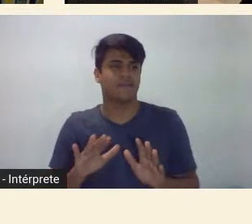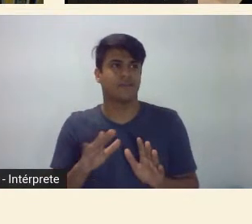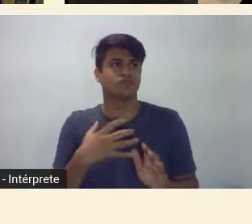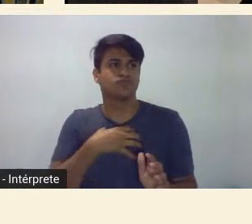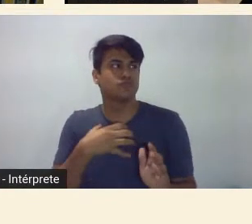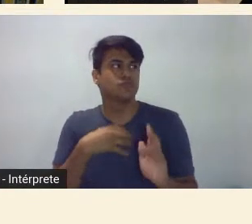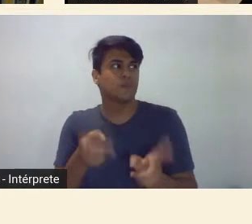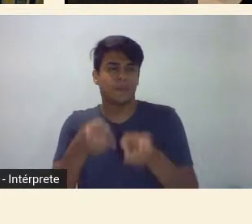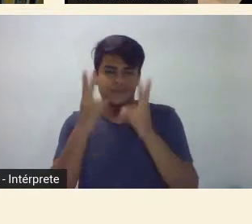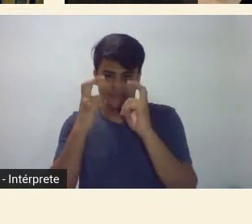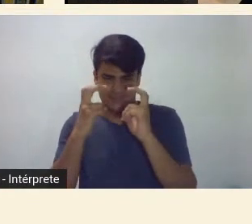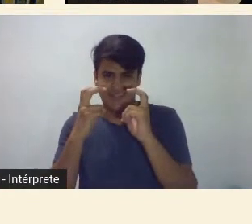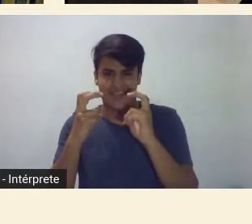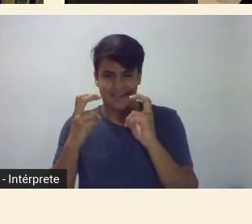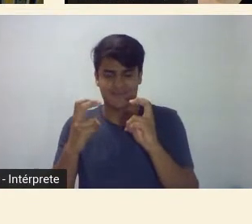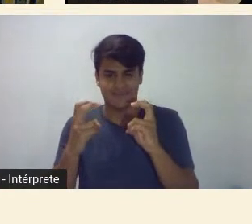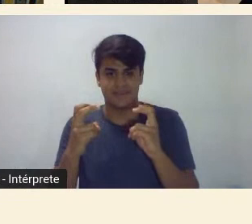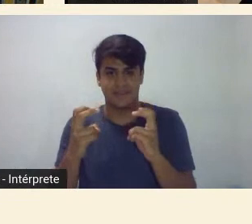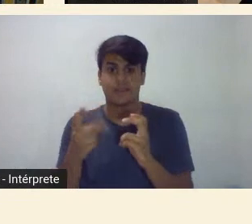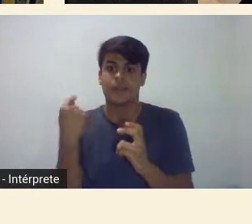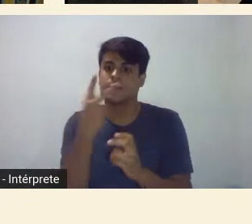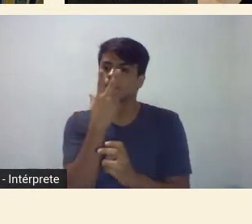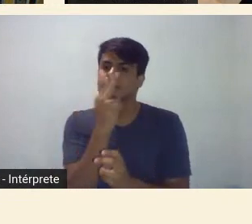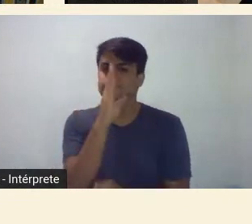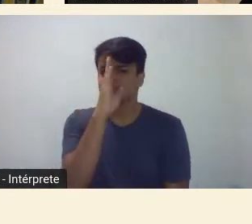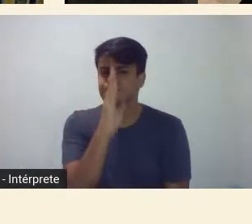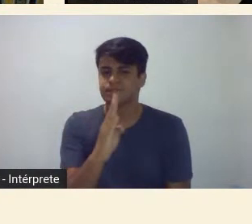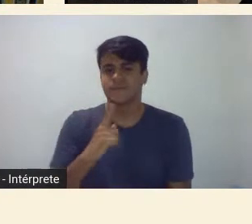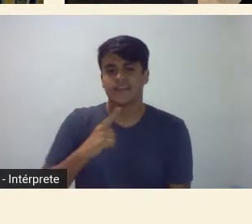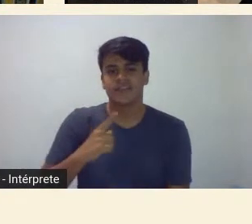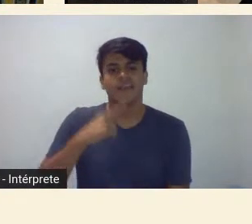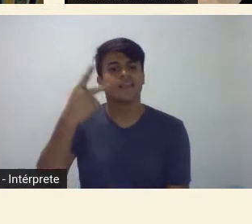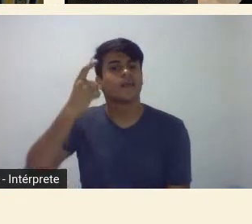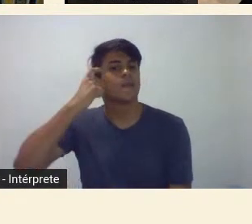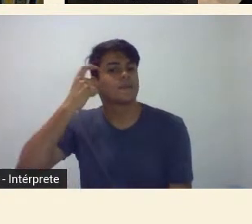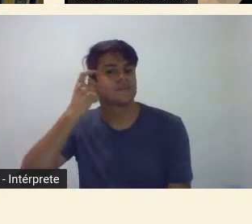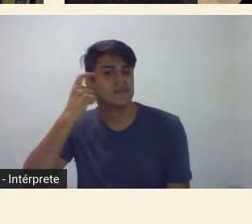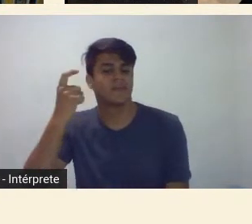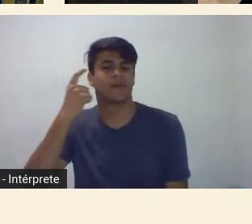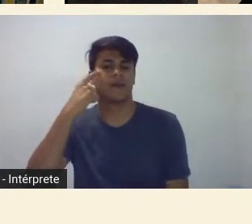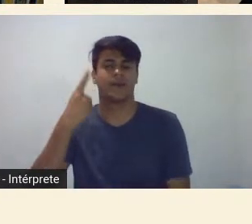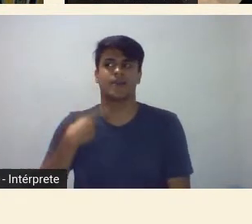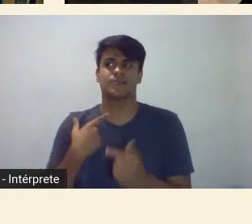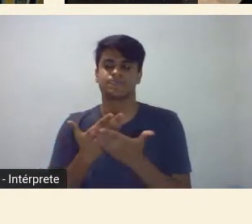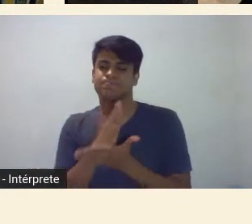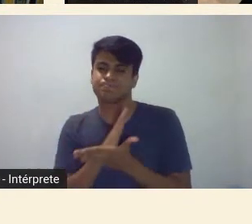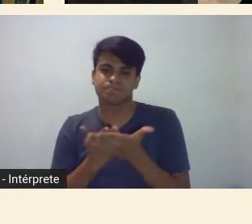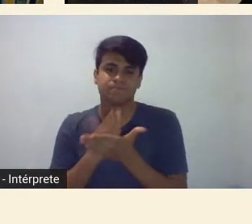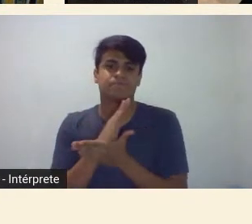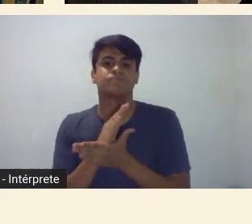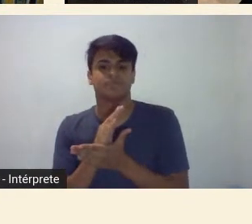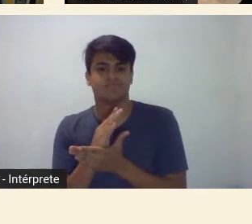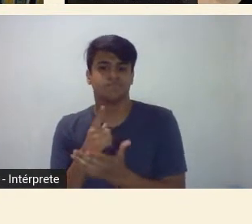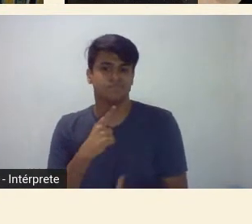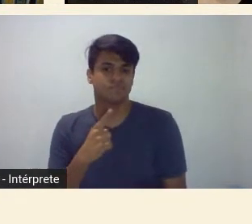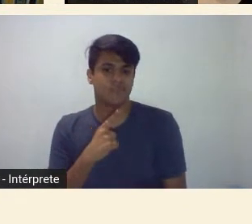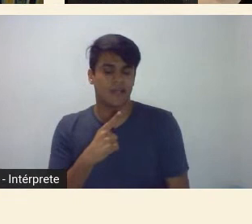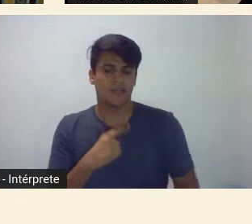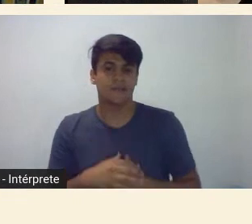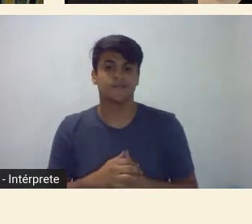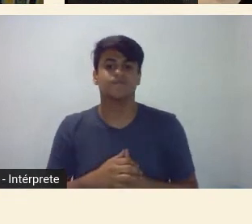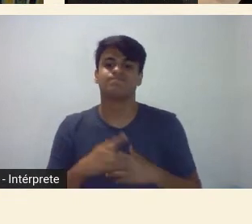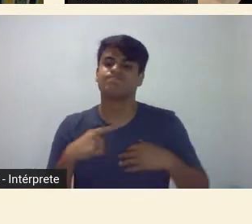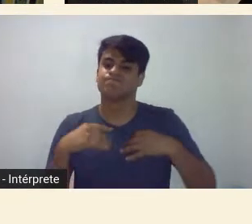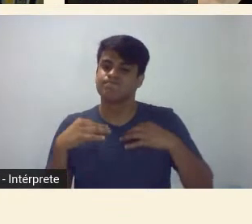Nery que era um homem centralizado no seu pensamento nas suas inquietações existenciais era um